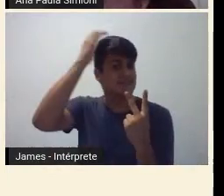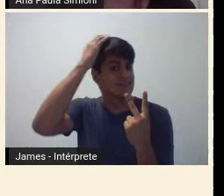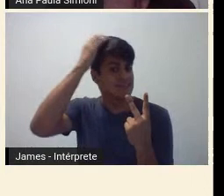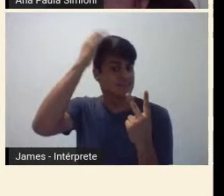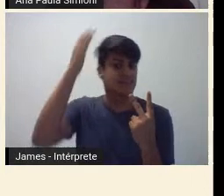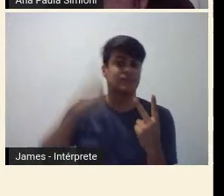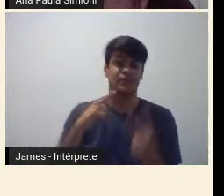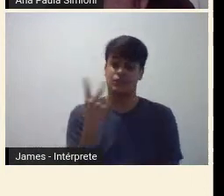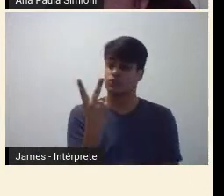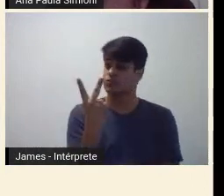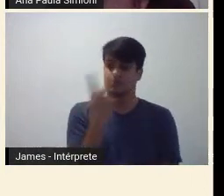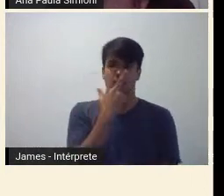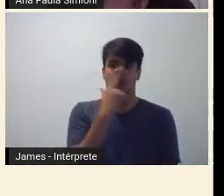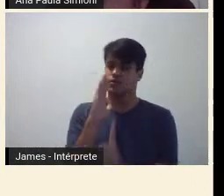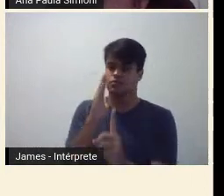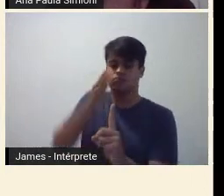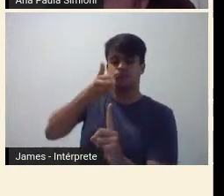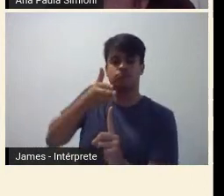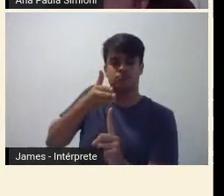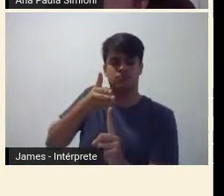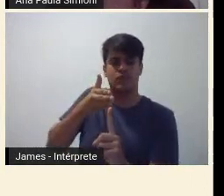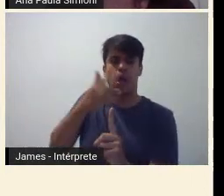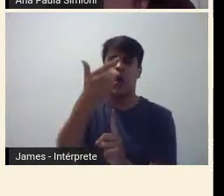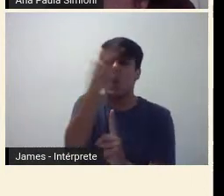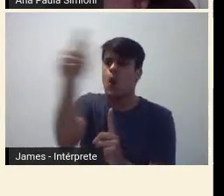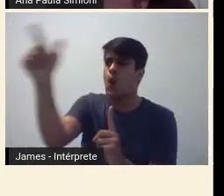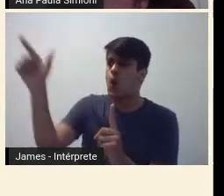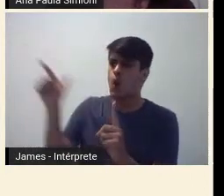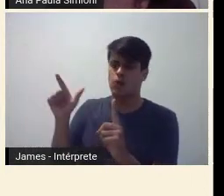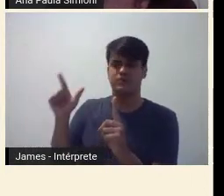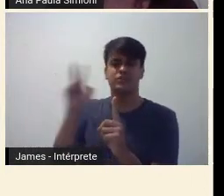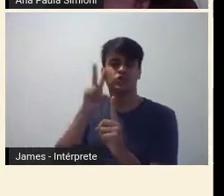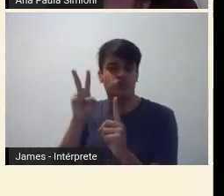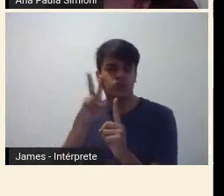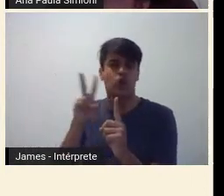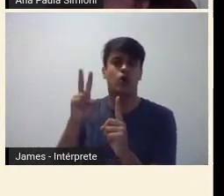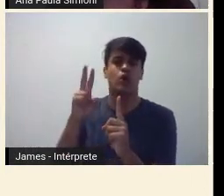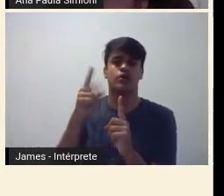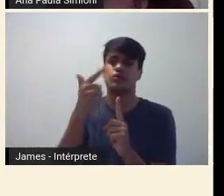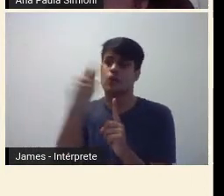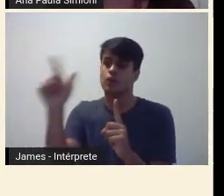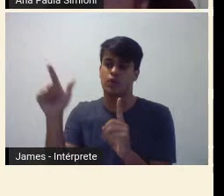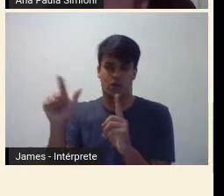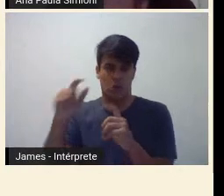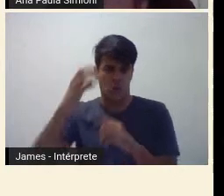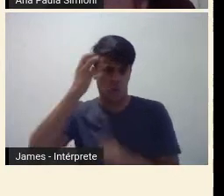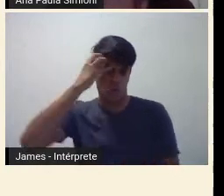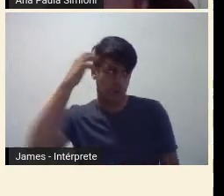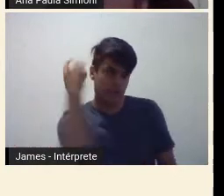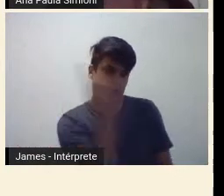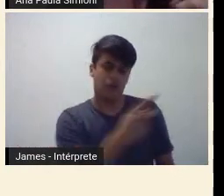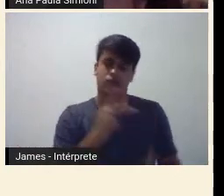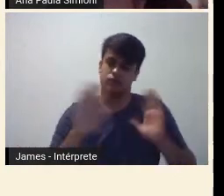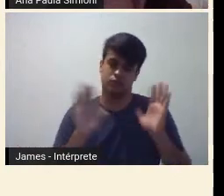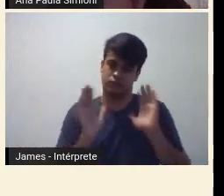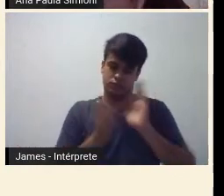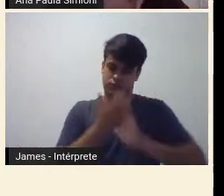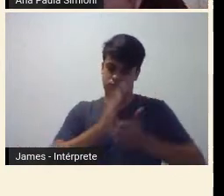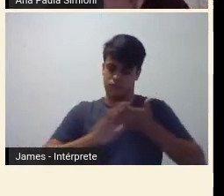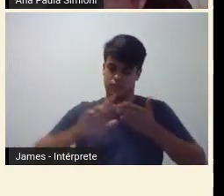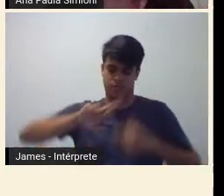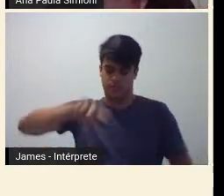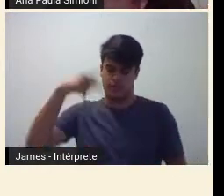figuras solares, obscurecendo outras trajetórias de moda, não que elas tenham feito isso, obviamente, não foram as